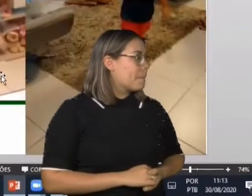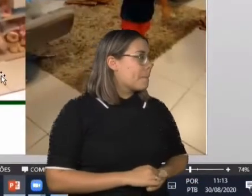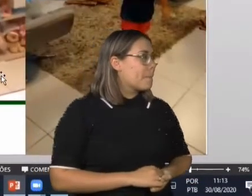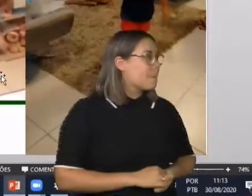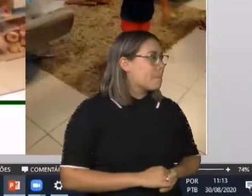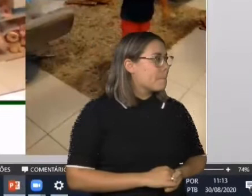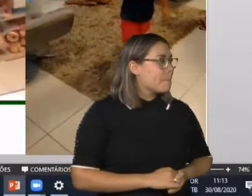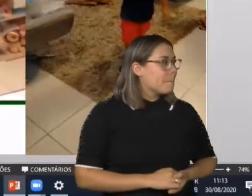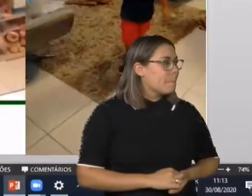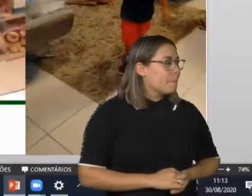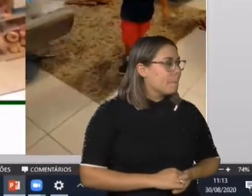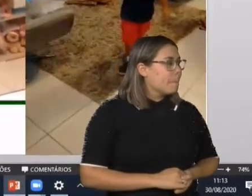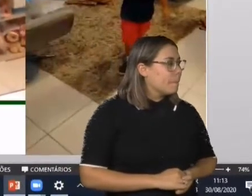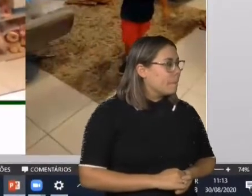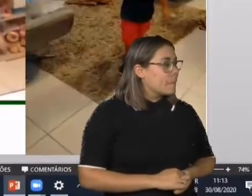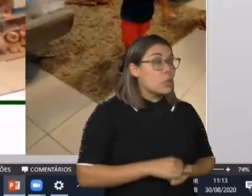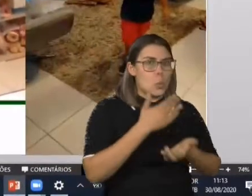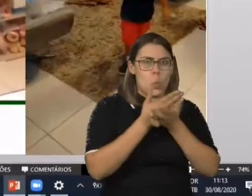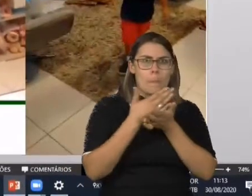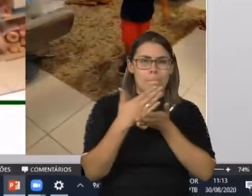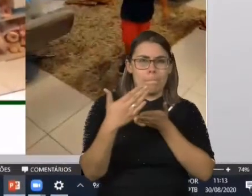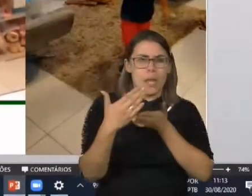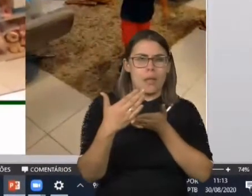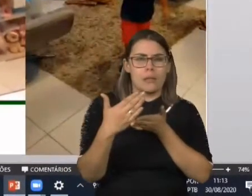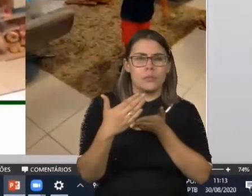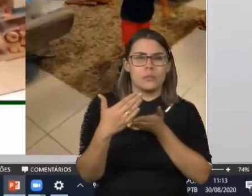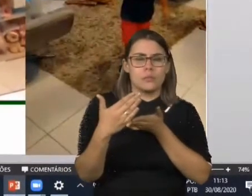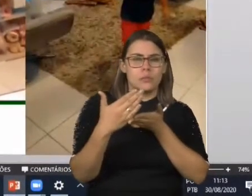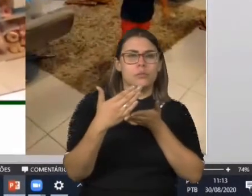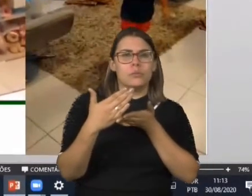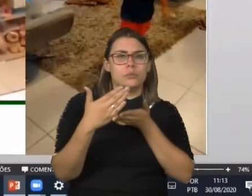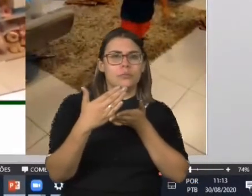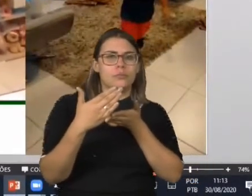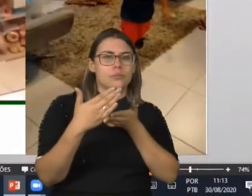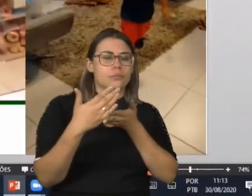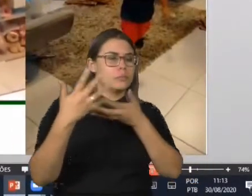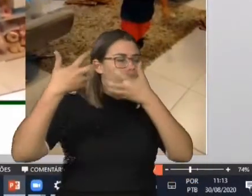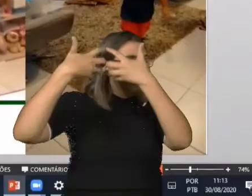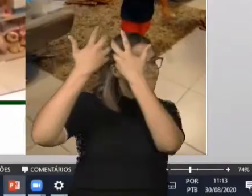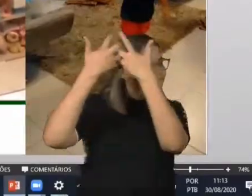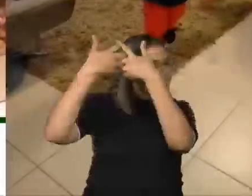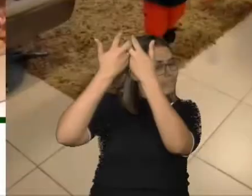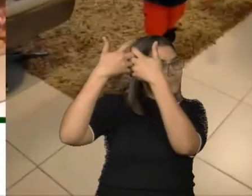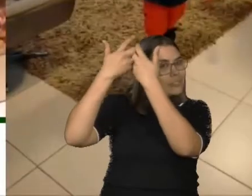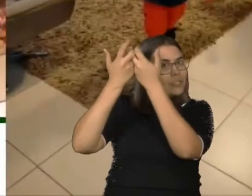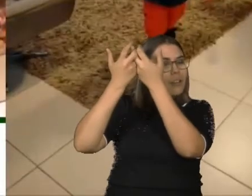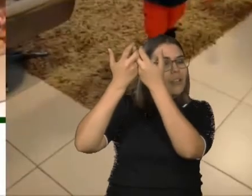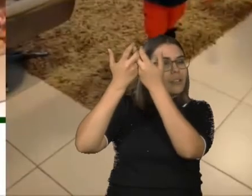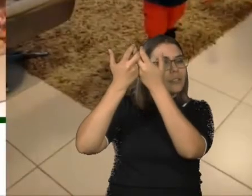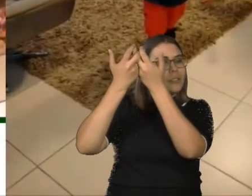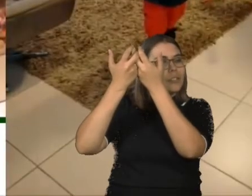Vocês percebem que, inicialmente, a gente constrói um espaço transferencial dentro do sete analíticos. Um espaço de acolhimento,